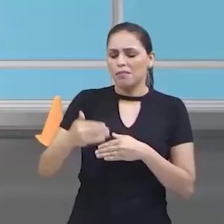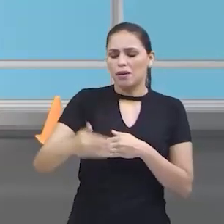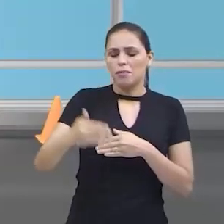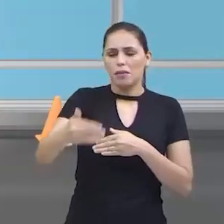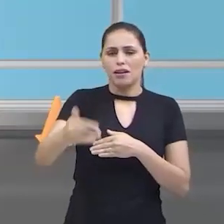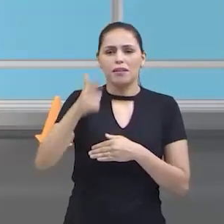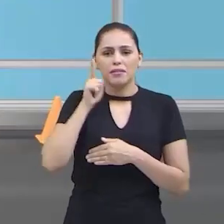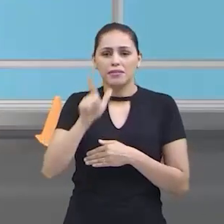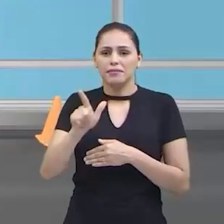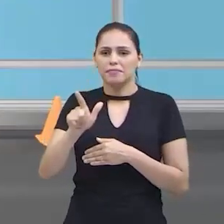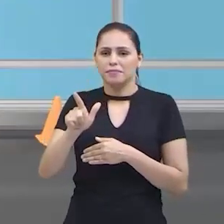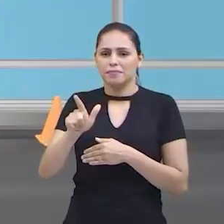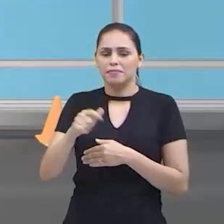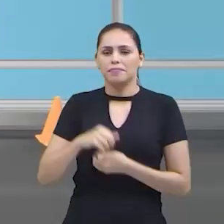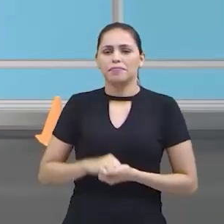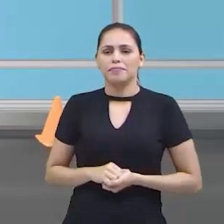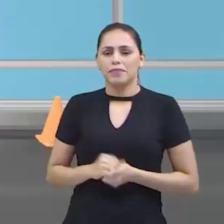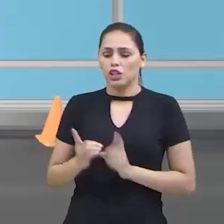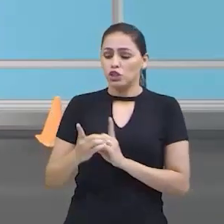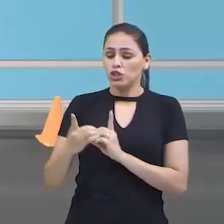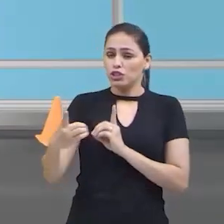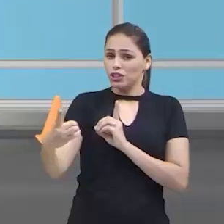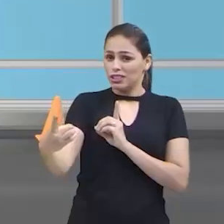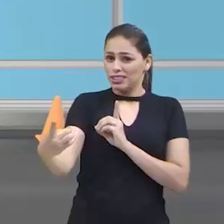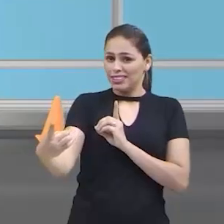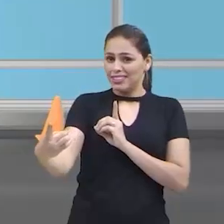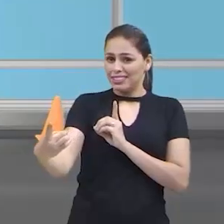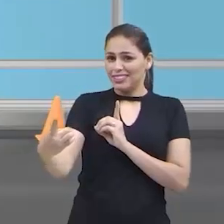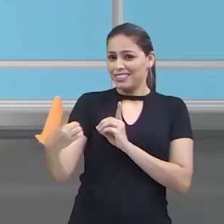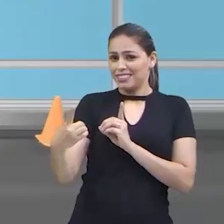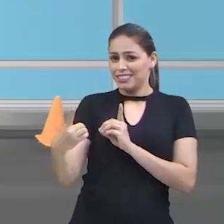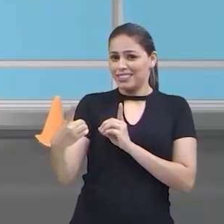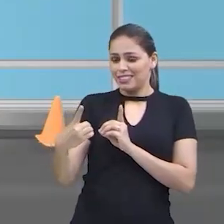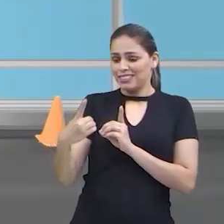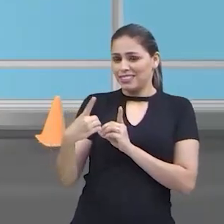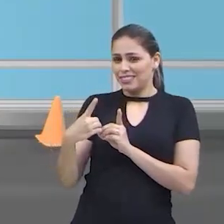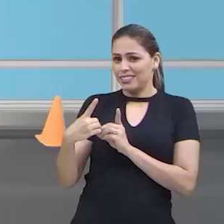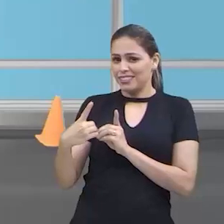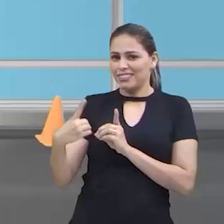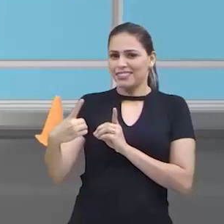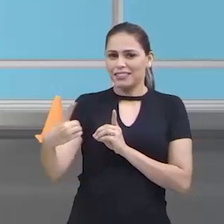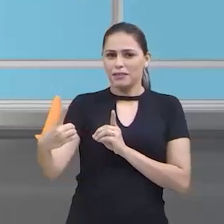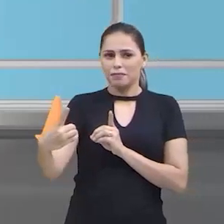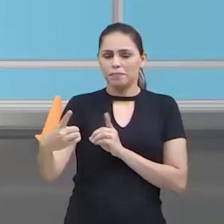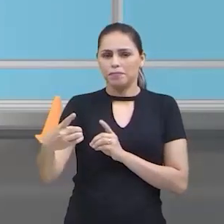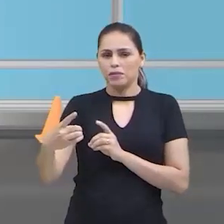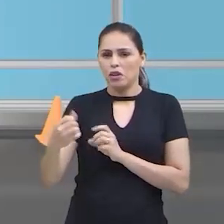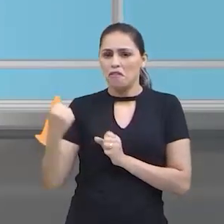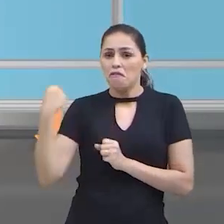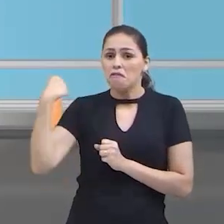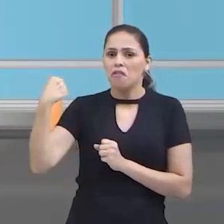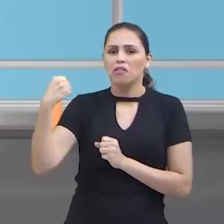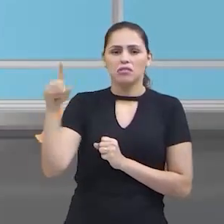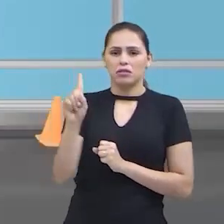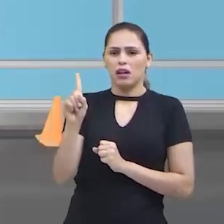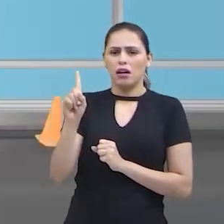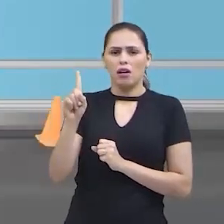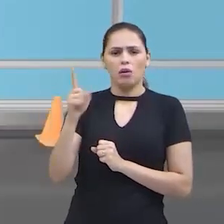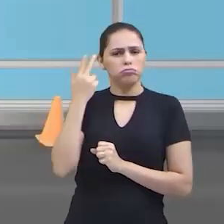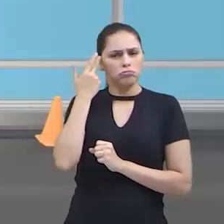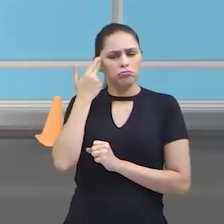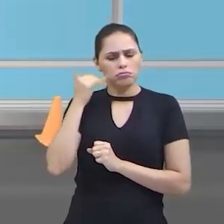aviãozinho. Prepara. Não adianta usar muita força, senão ele vai bater ali na parede. Certo? Eu tenho que acertar ali, ó.